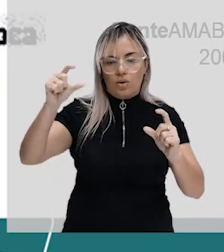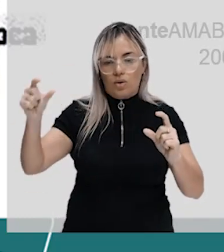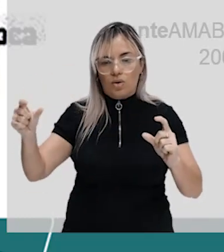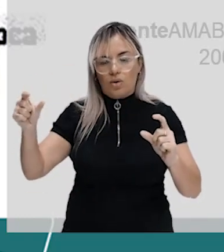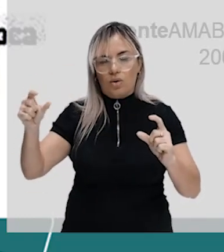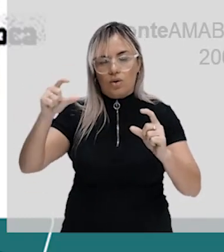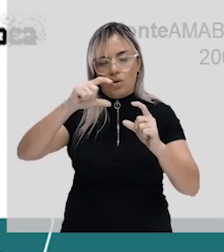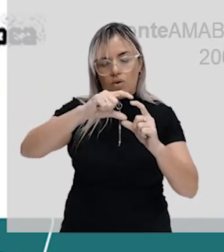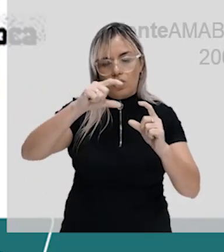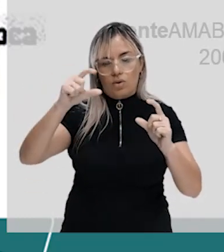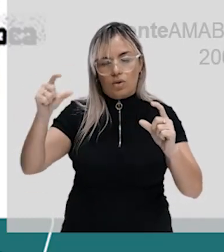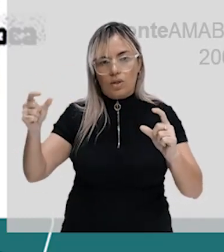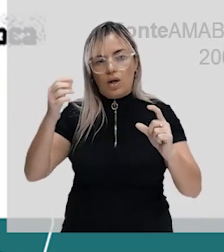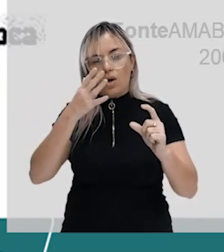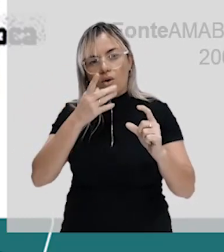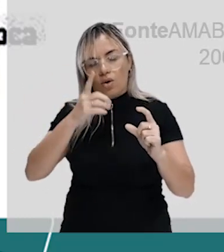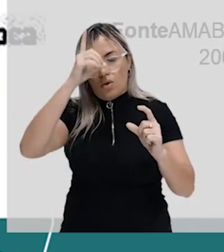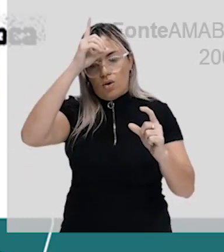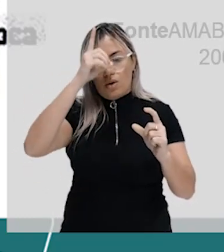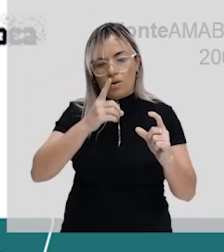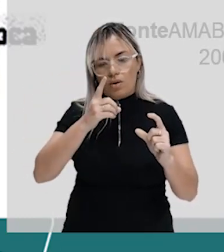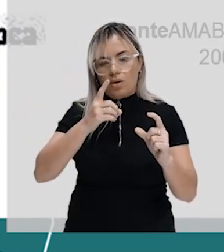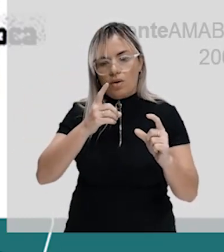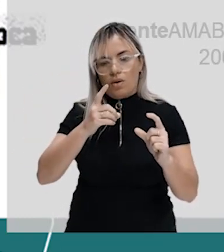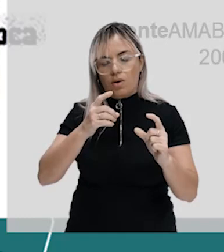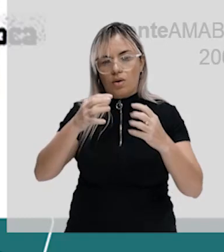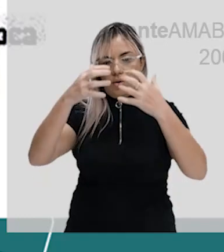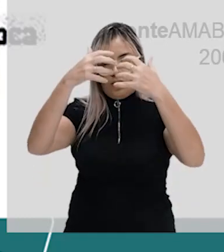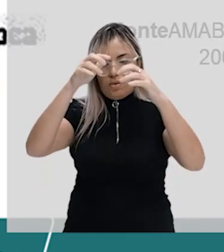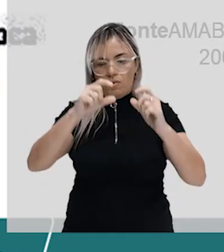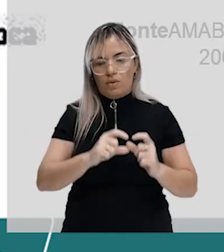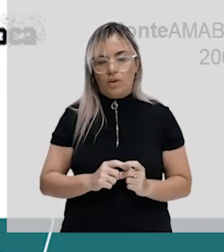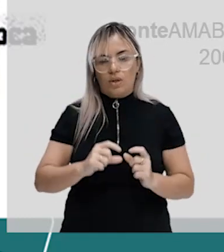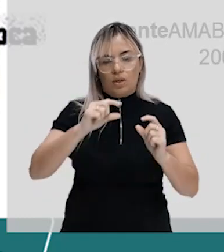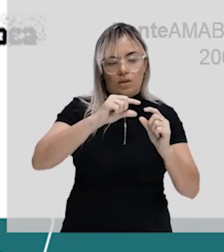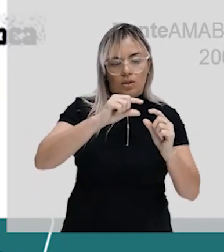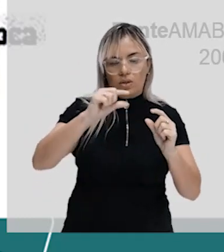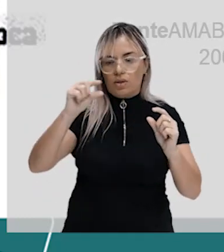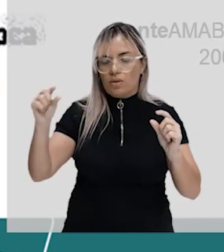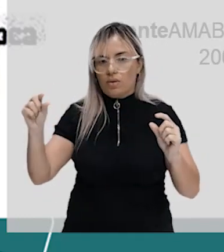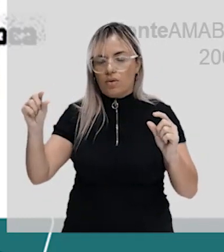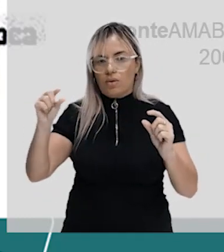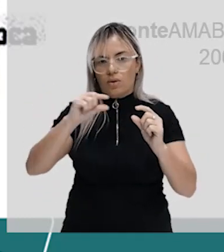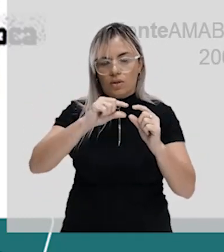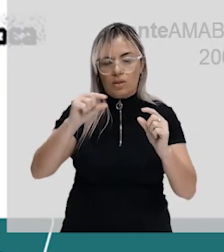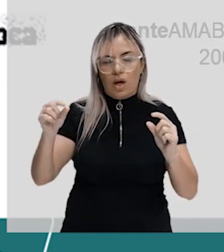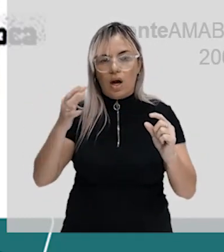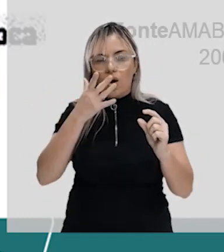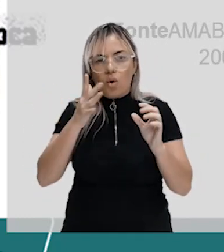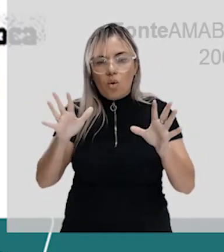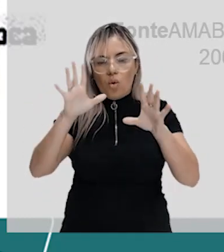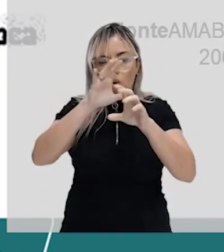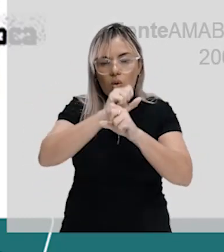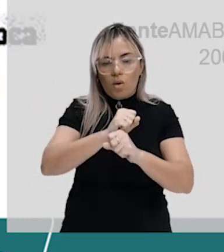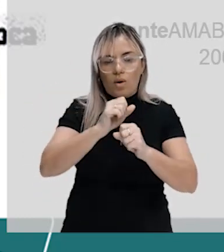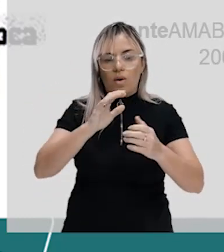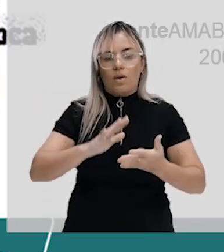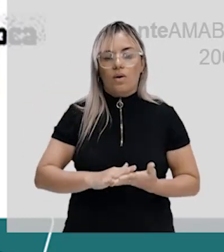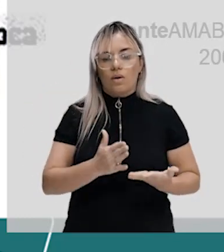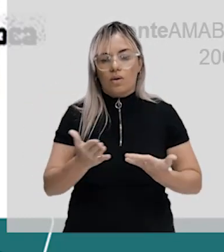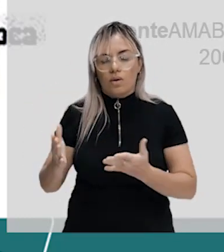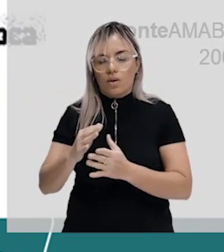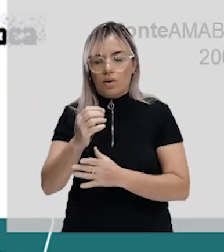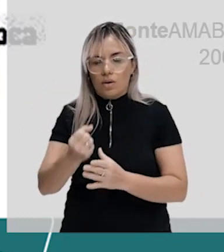notocorda que você pode ver essa parte mais escura aqui, tá? Então, tanto a notocorda quanto o tubo nervoso